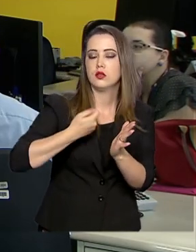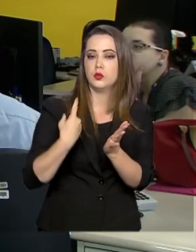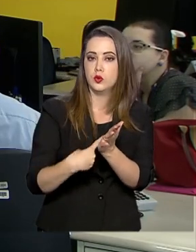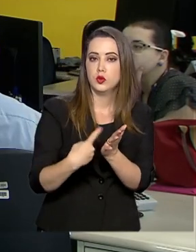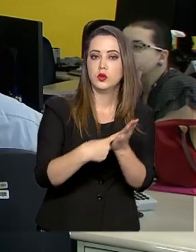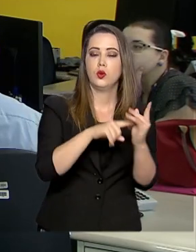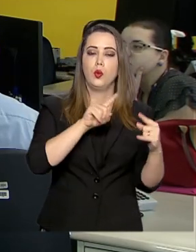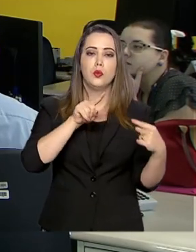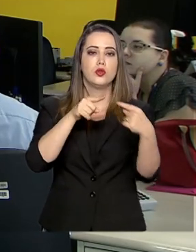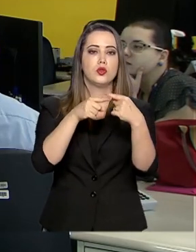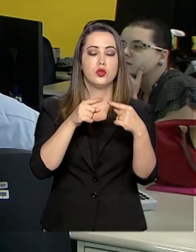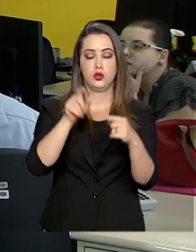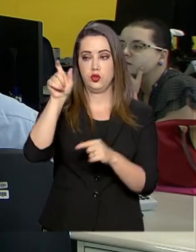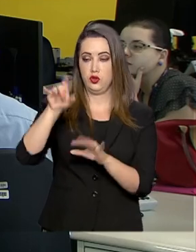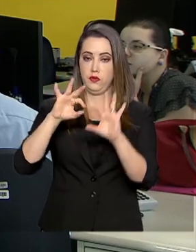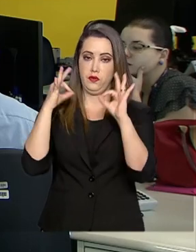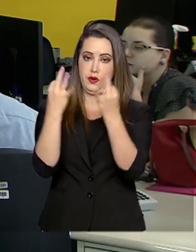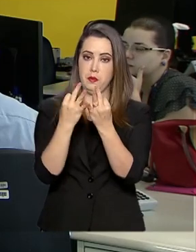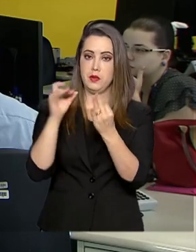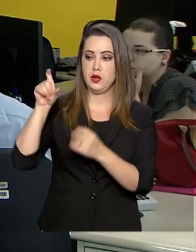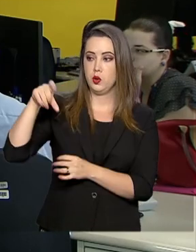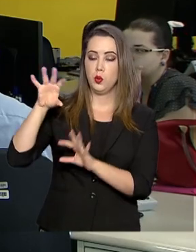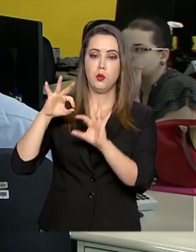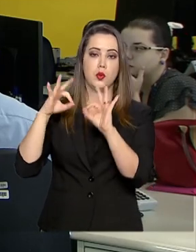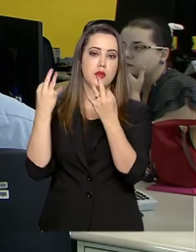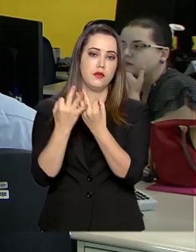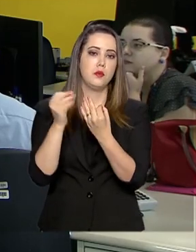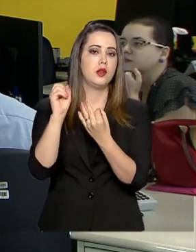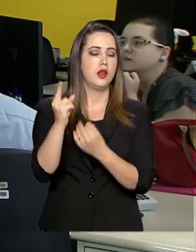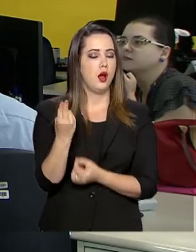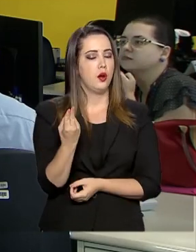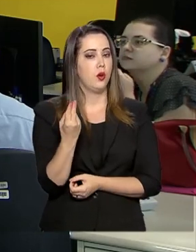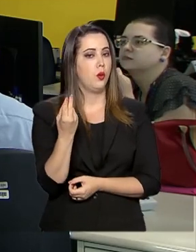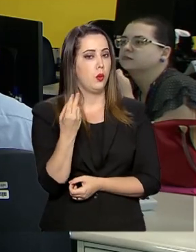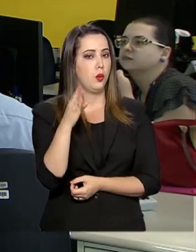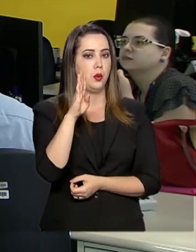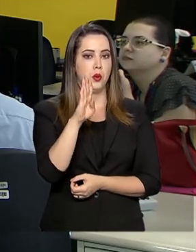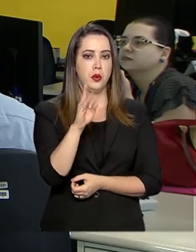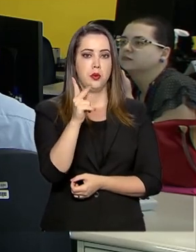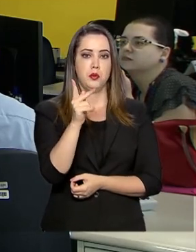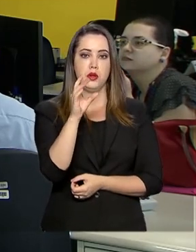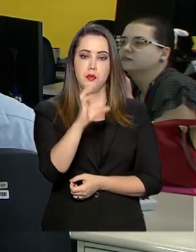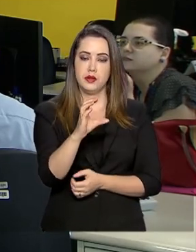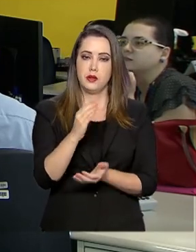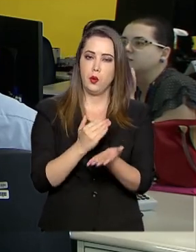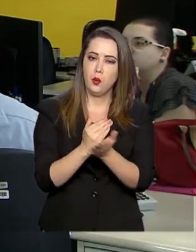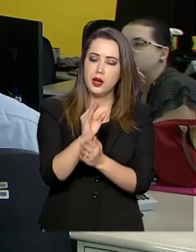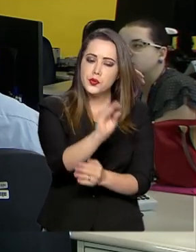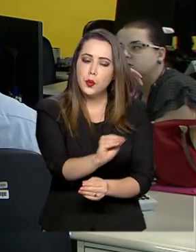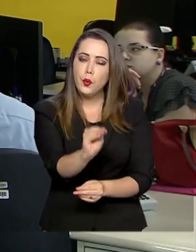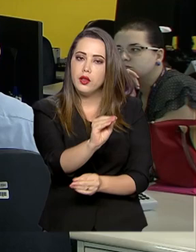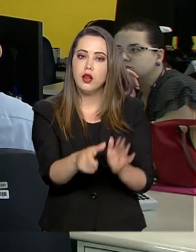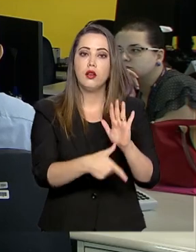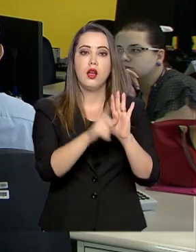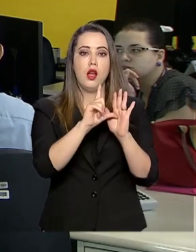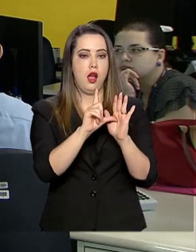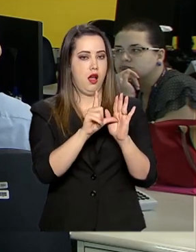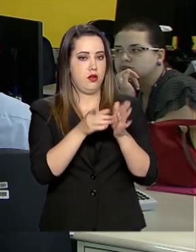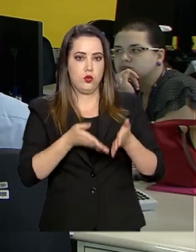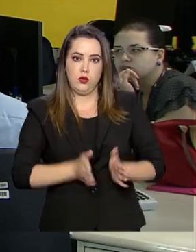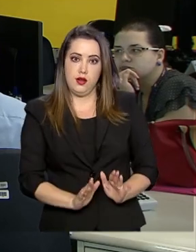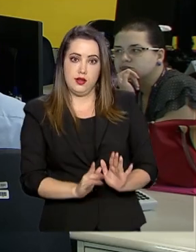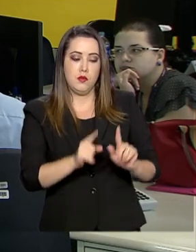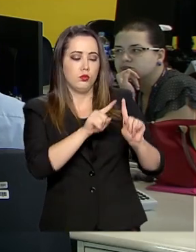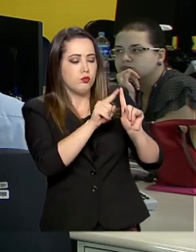que recebem o benefício do Bolsa Família ou o benefício de prestação continuada. A assistência começa antes mesmo de a criança nascer,